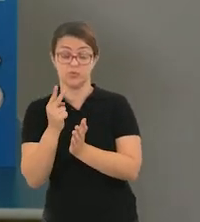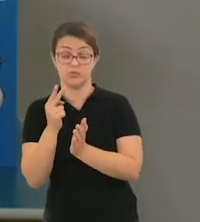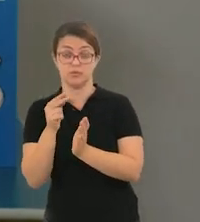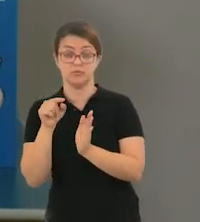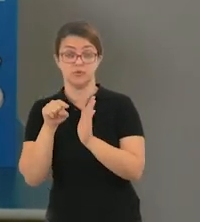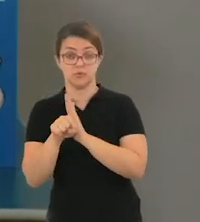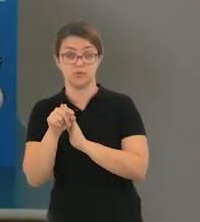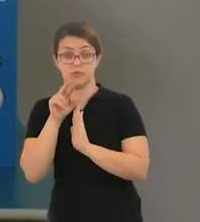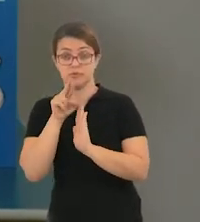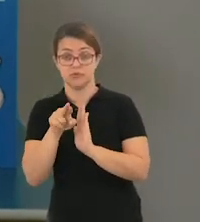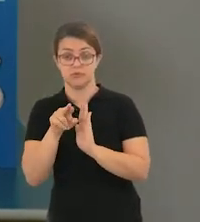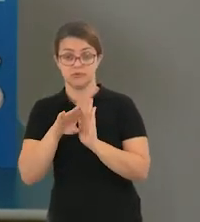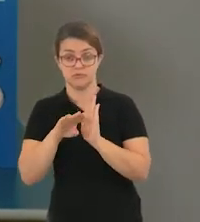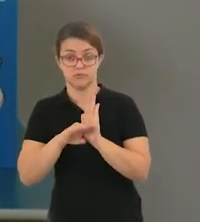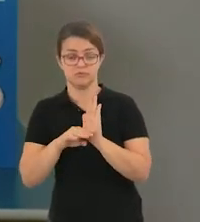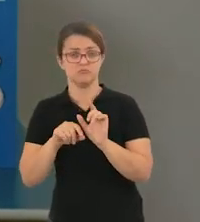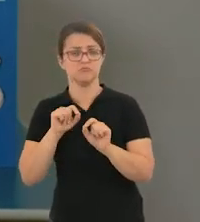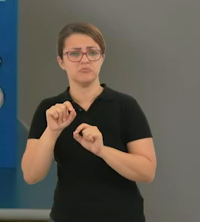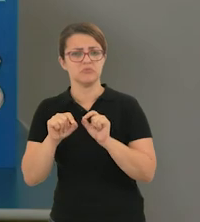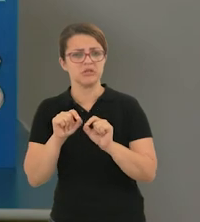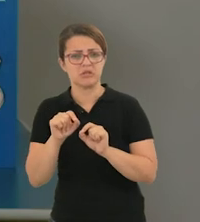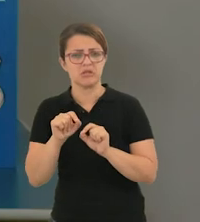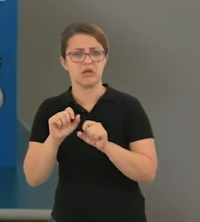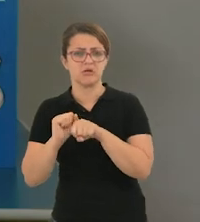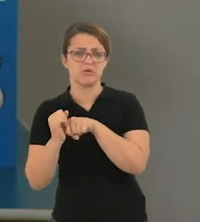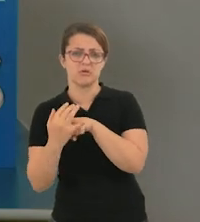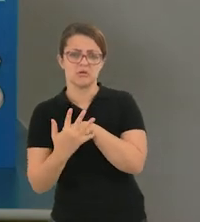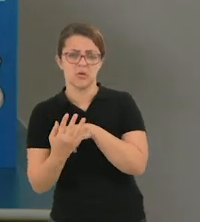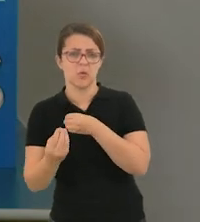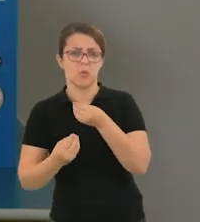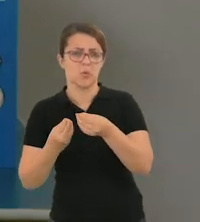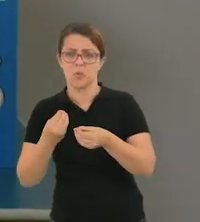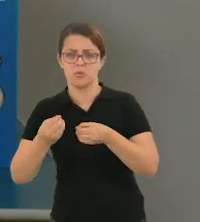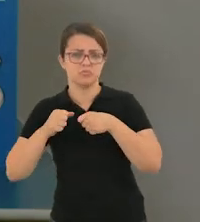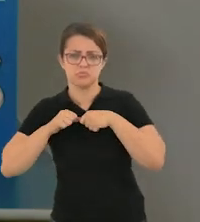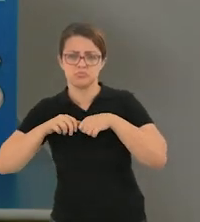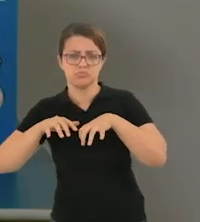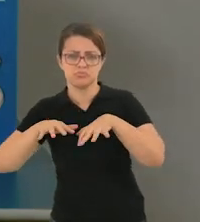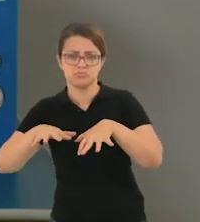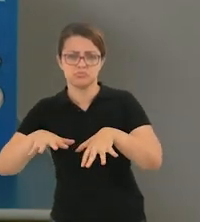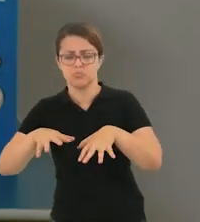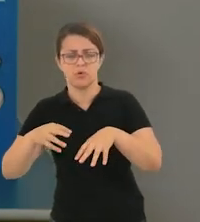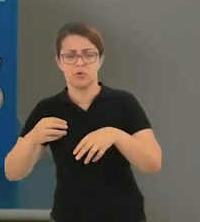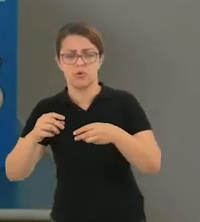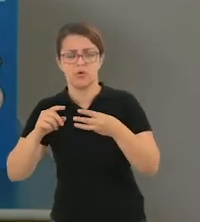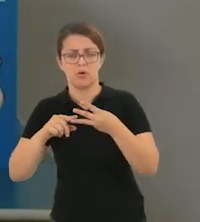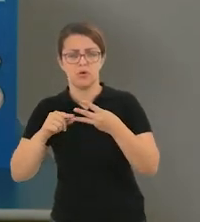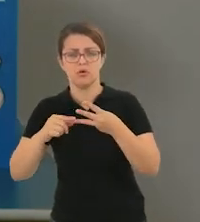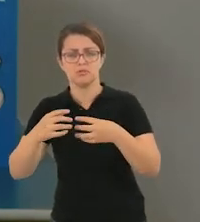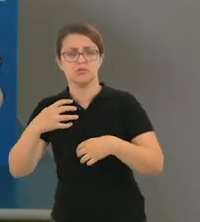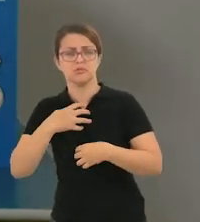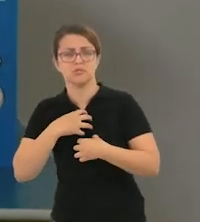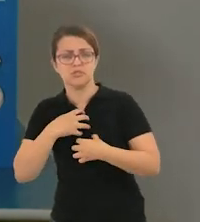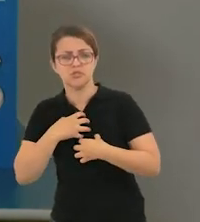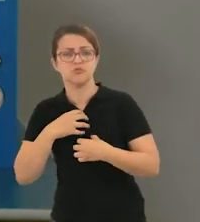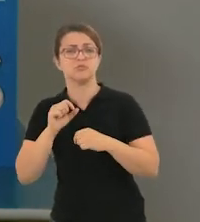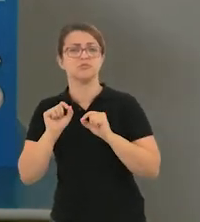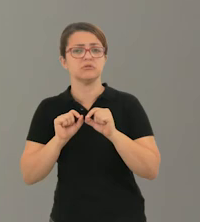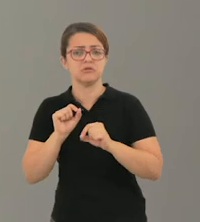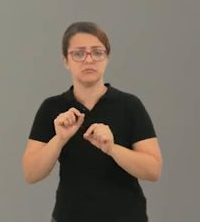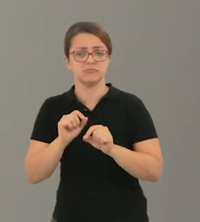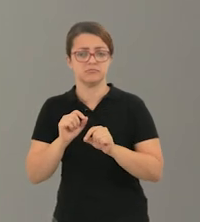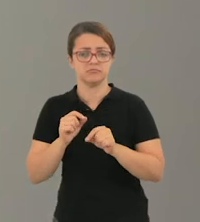exemplo, o que é o covid-19? Como ele é transmitido? quais são os sintomas? assim por diante.